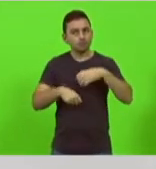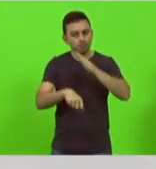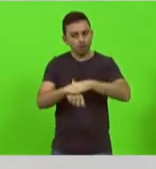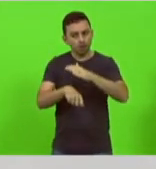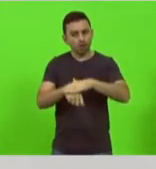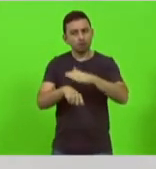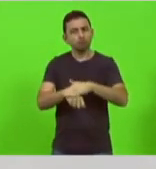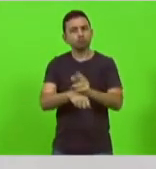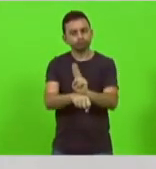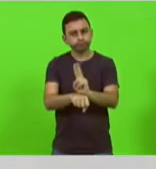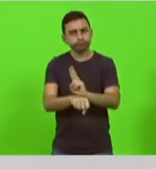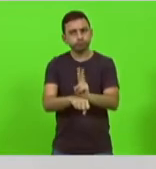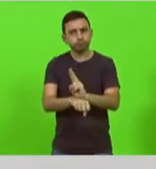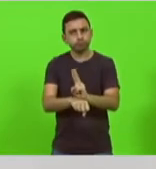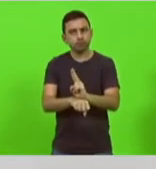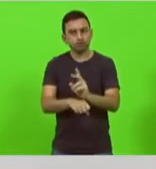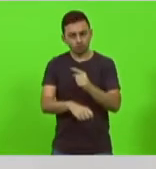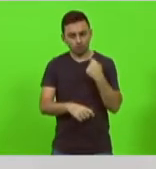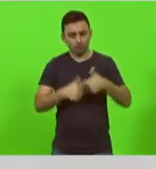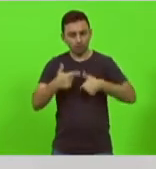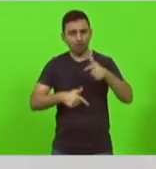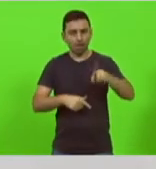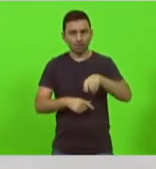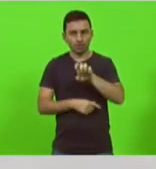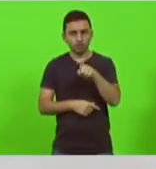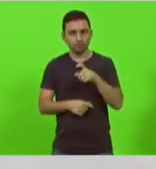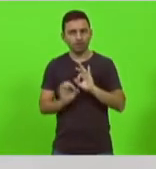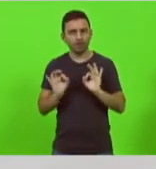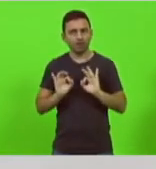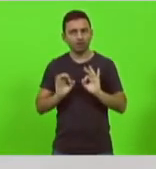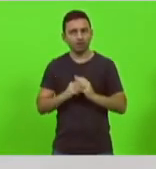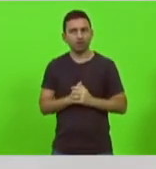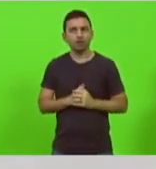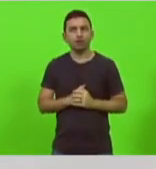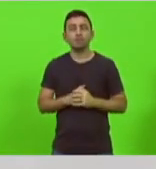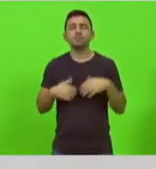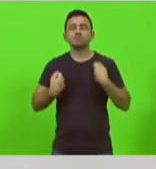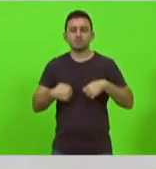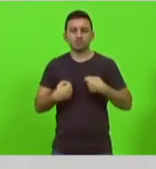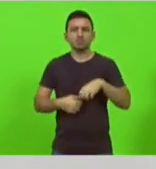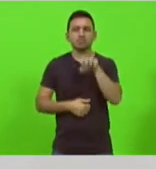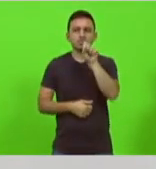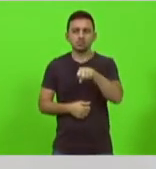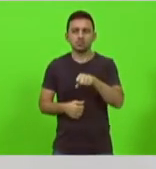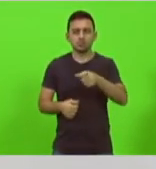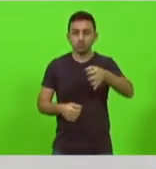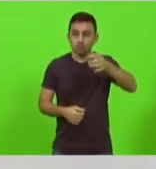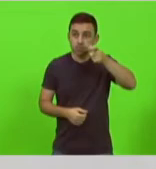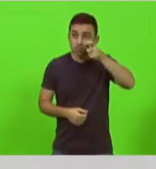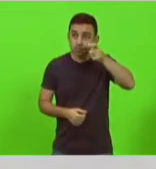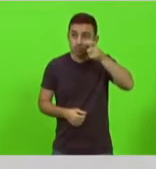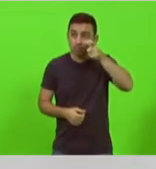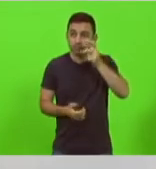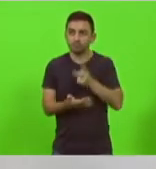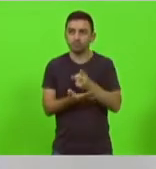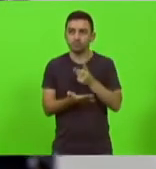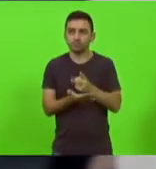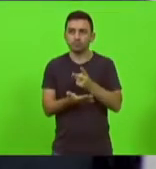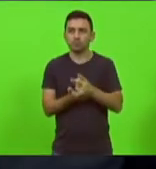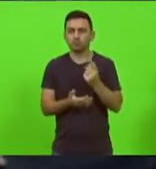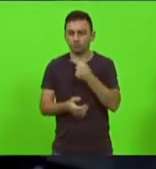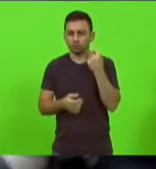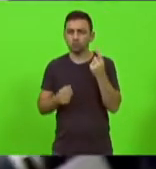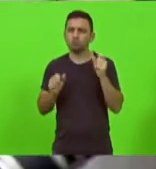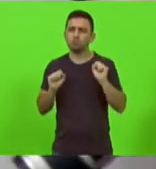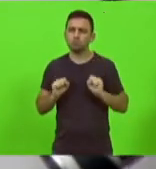esse caso nós não trabalhamos para o executivo temos que sim acompanhar isso também podemos começar aqui na casa